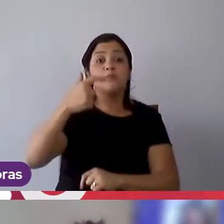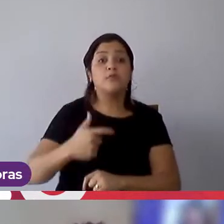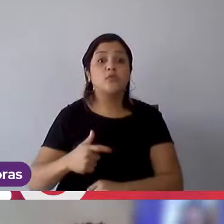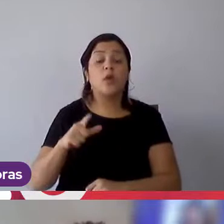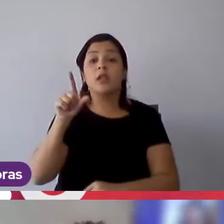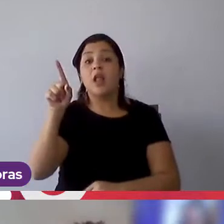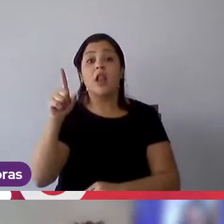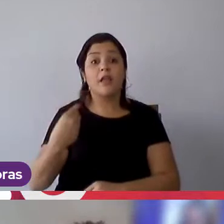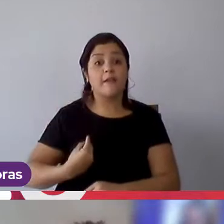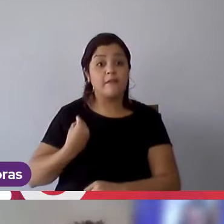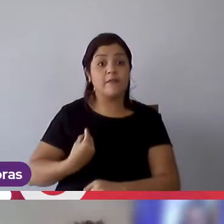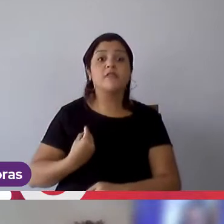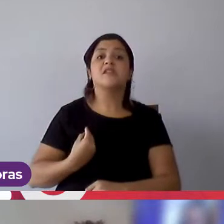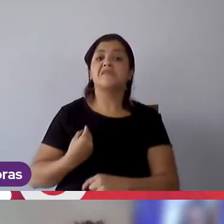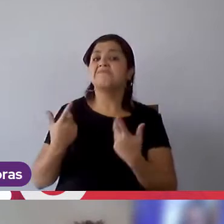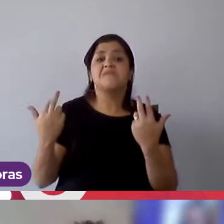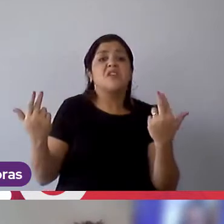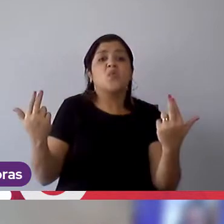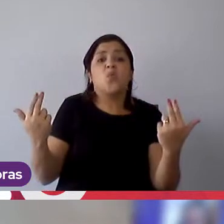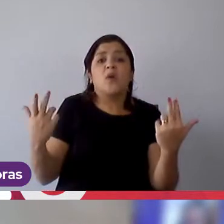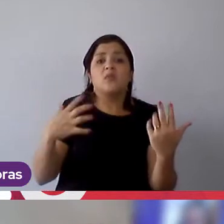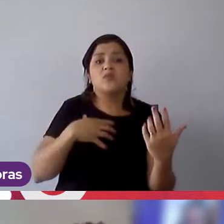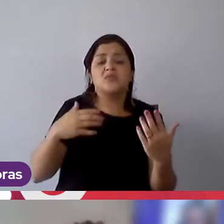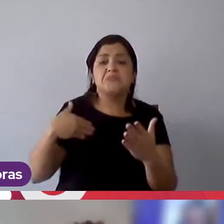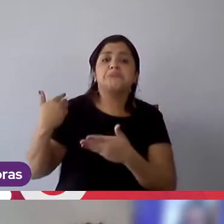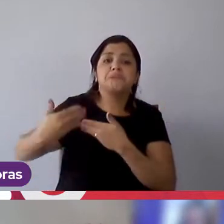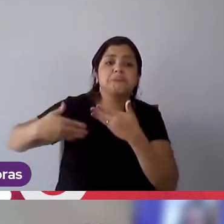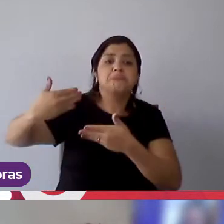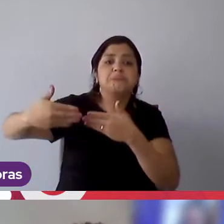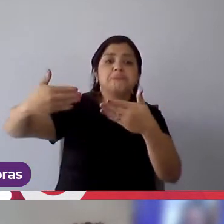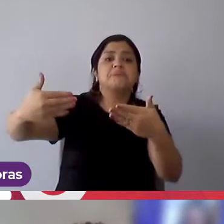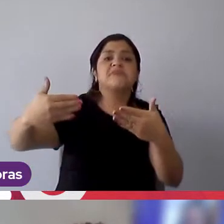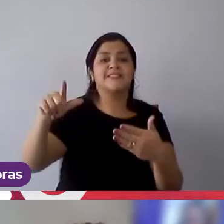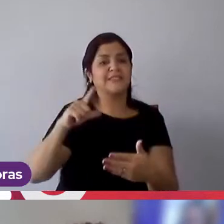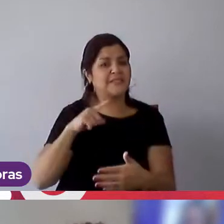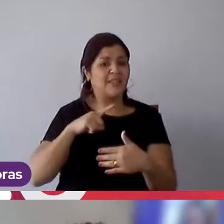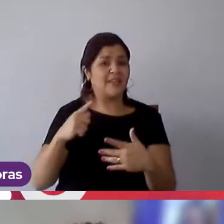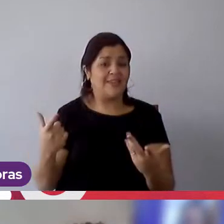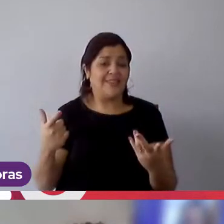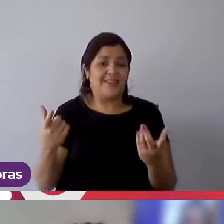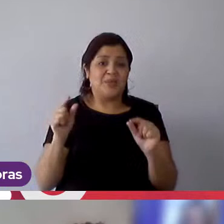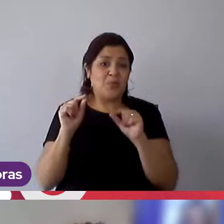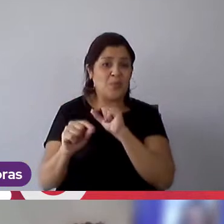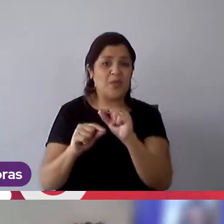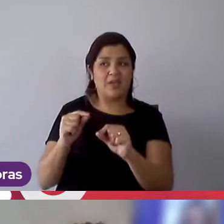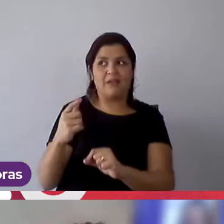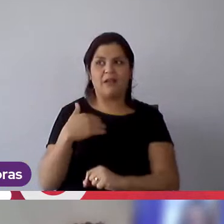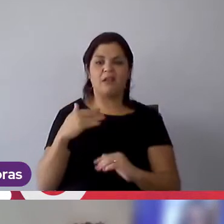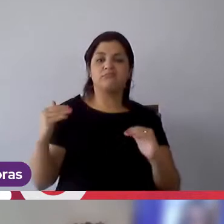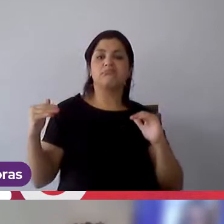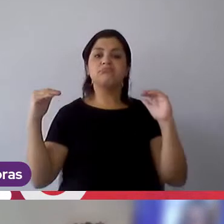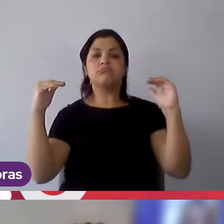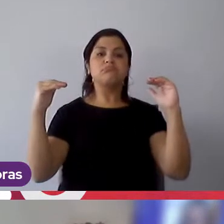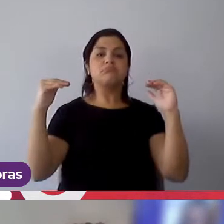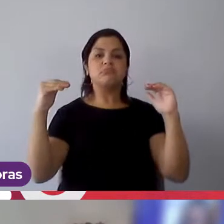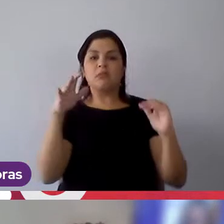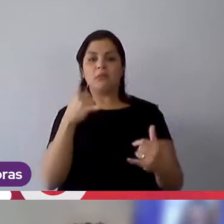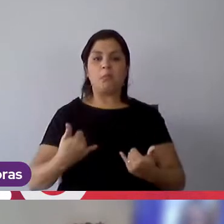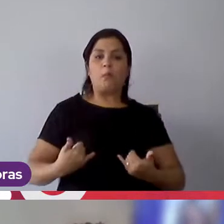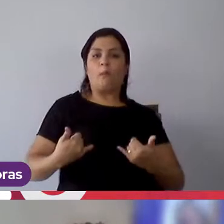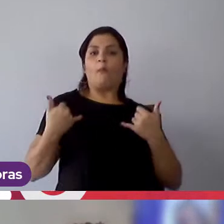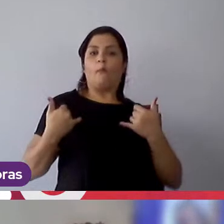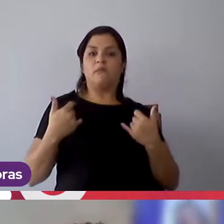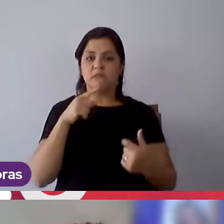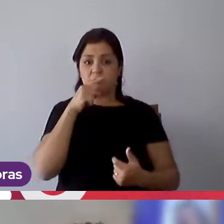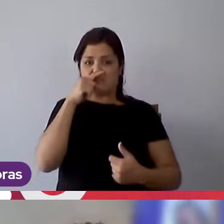lá na frente passou pelo mesmo processo e eles não têm aquela questão de soberba, eles estão no mesmo patamar